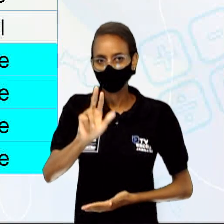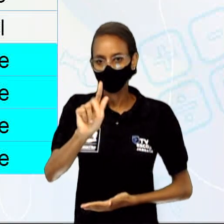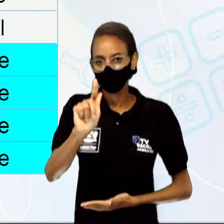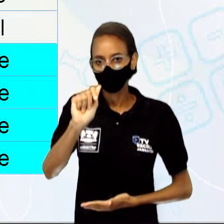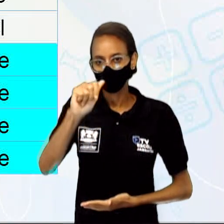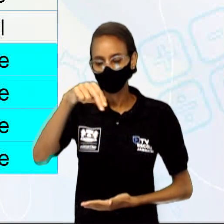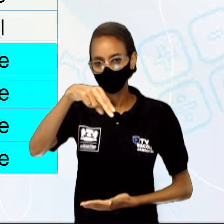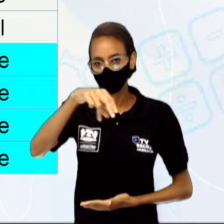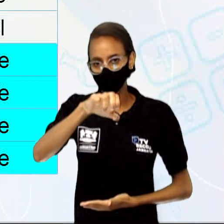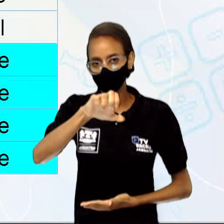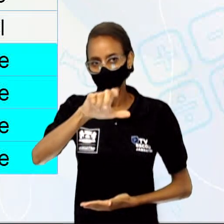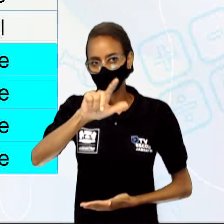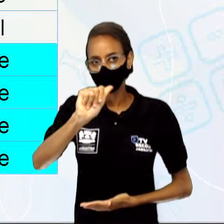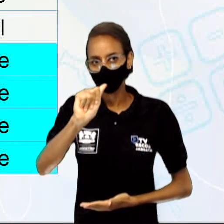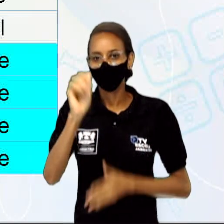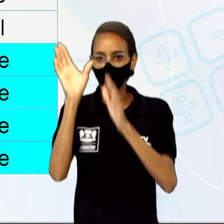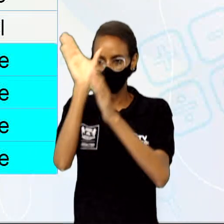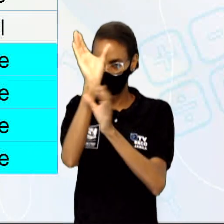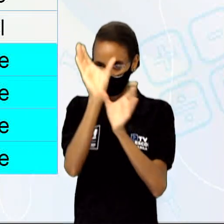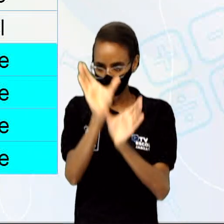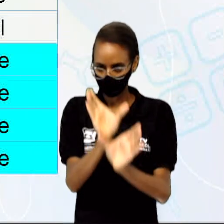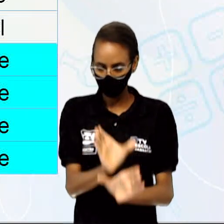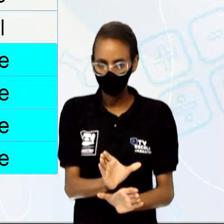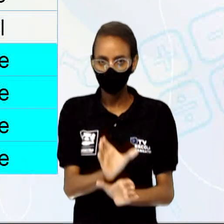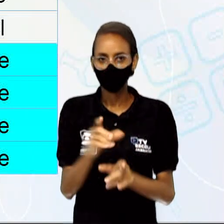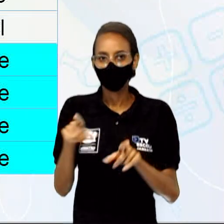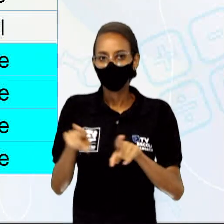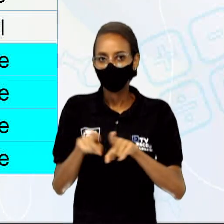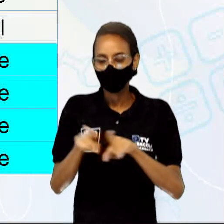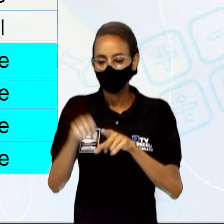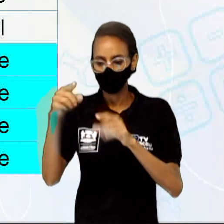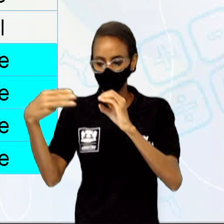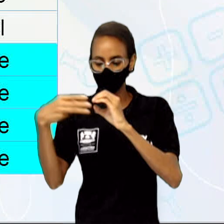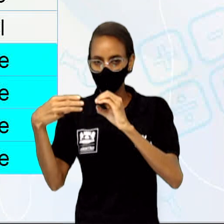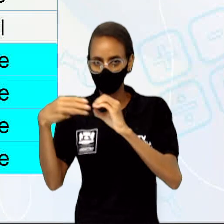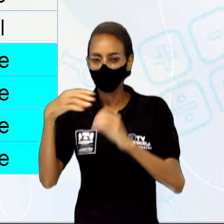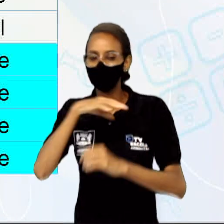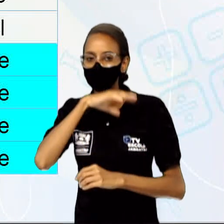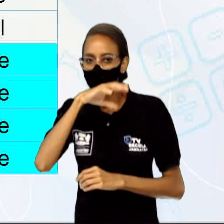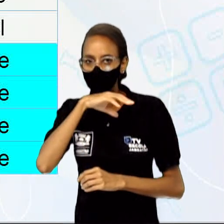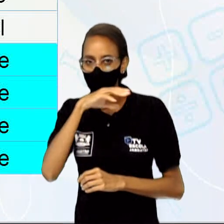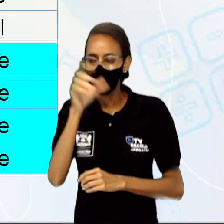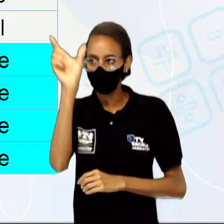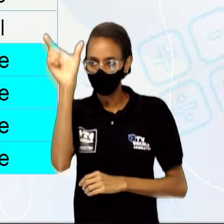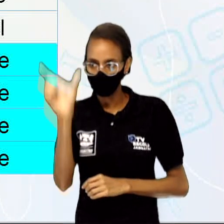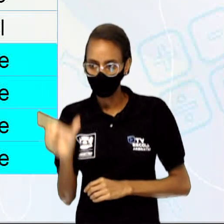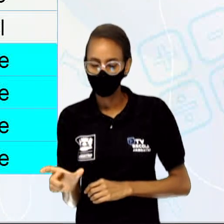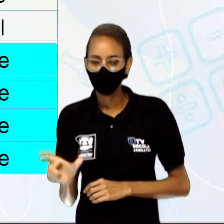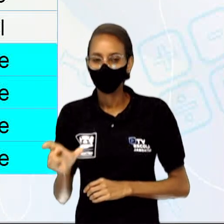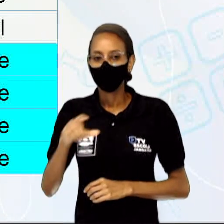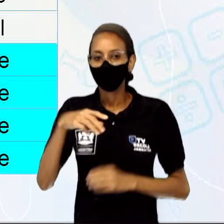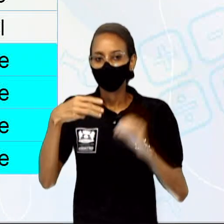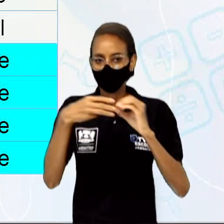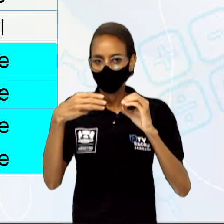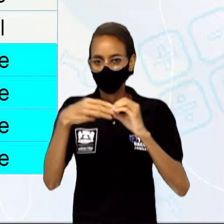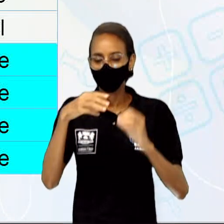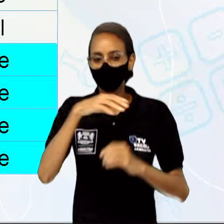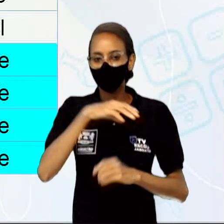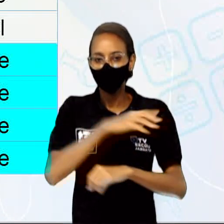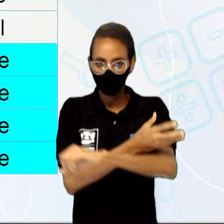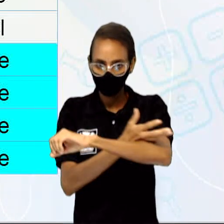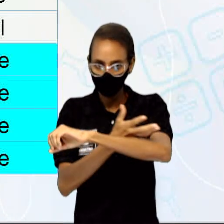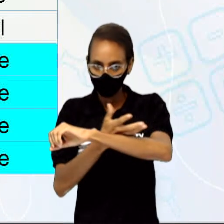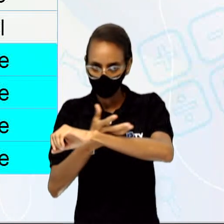retículo endoplasmático, o complexo golgiense, a mitocôndria e o peroxisomo. Mas a gente vai ter organelas como o